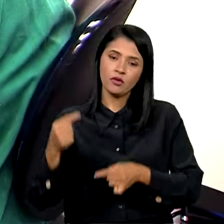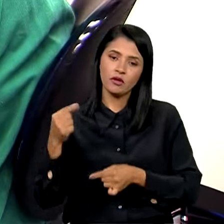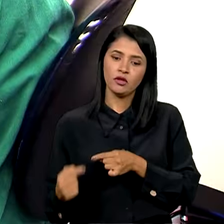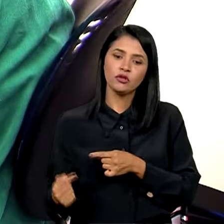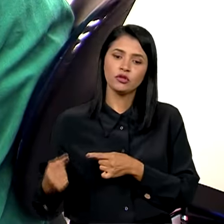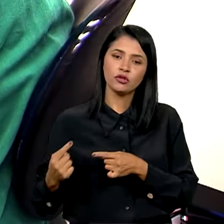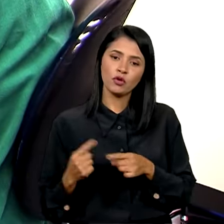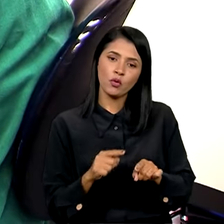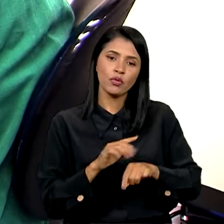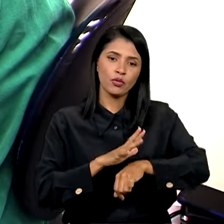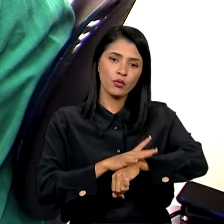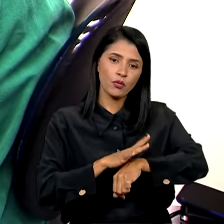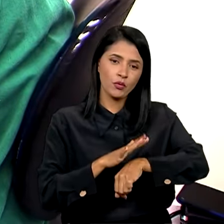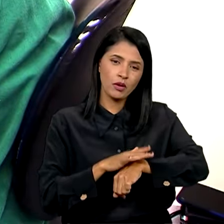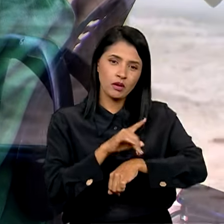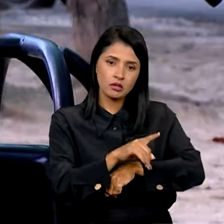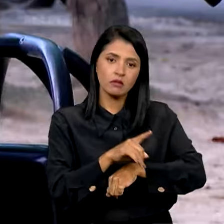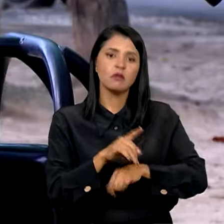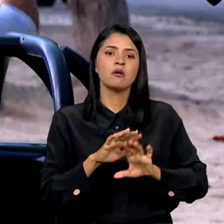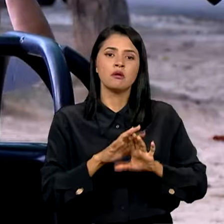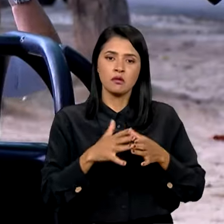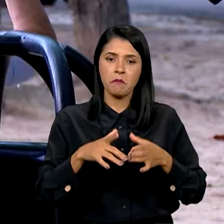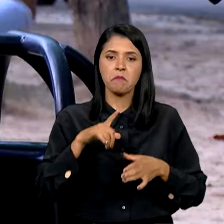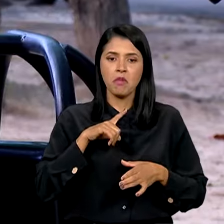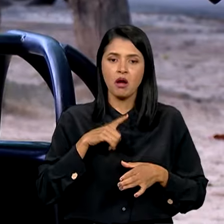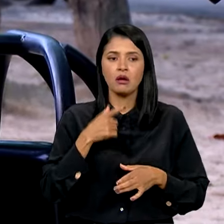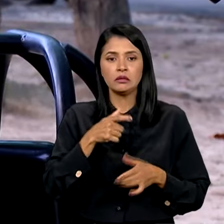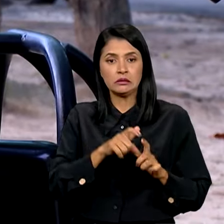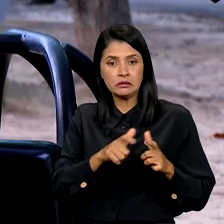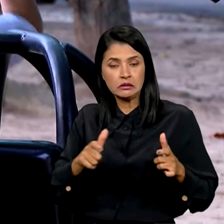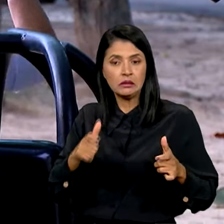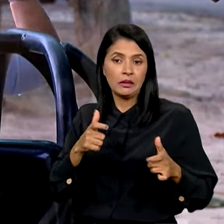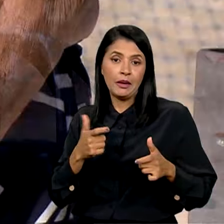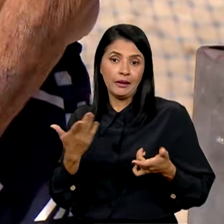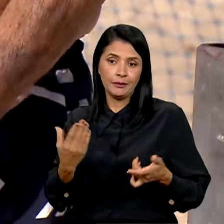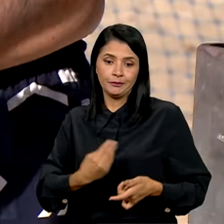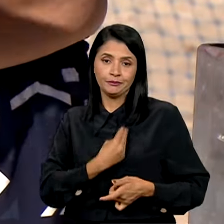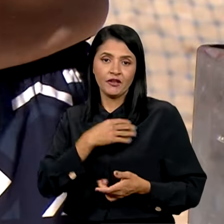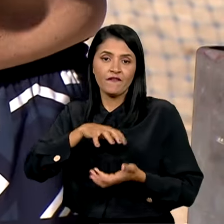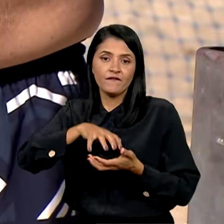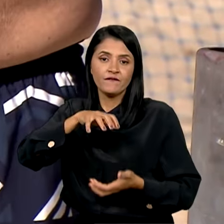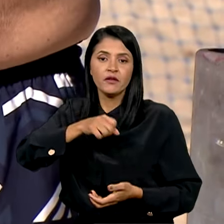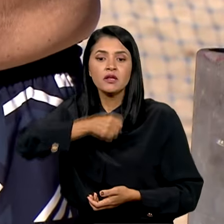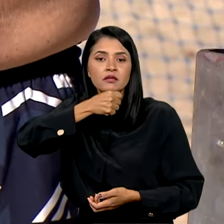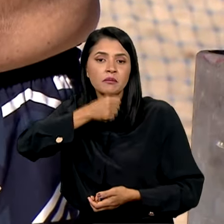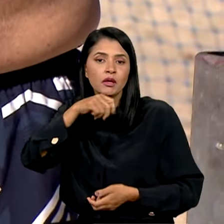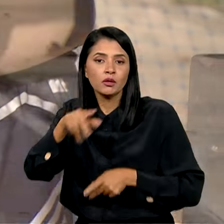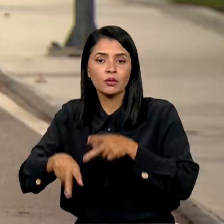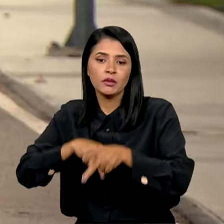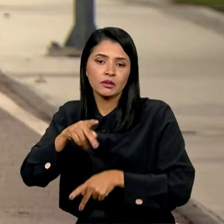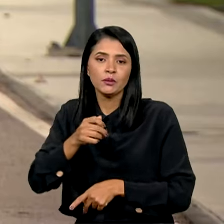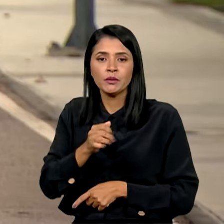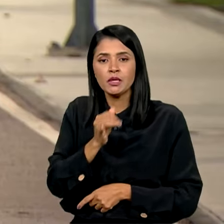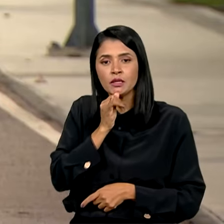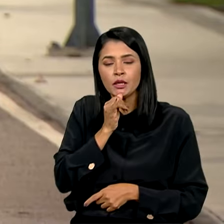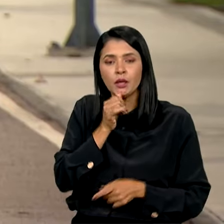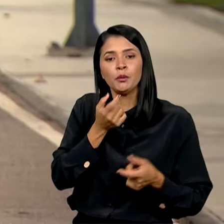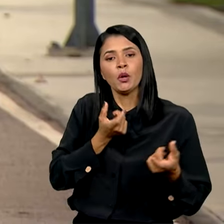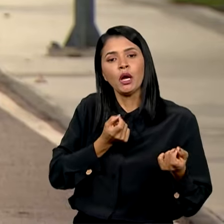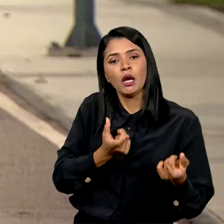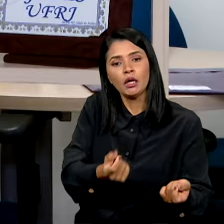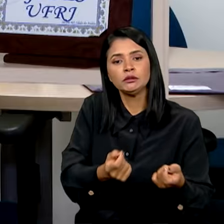combate às doenças mais prevalentes diante do envelhecimento da população, como câncer ou